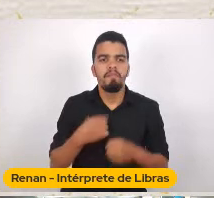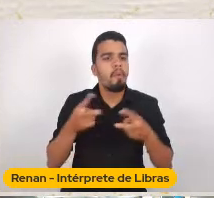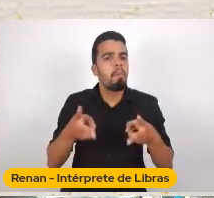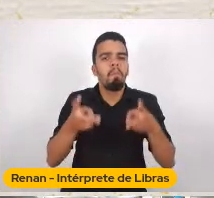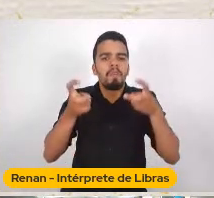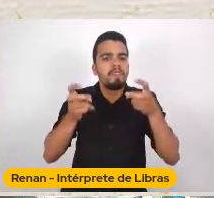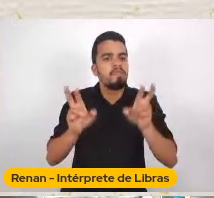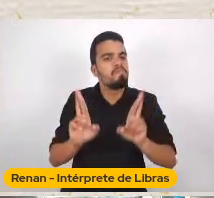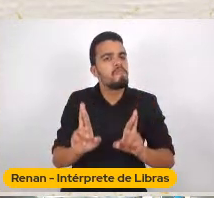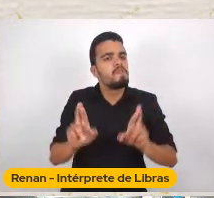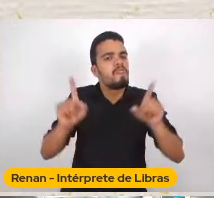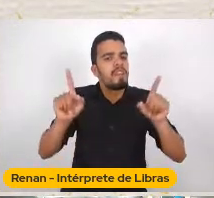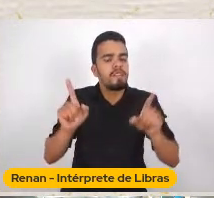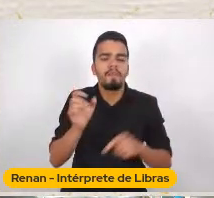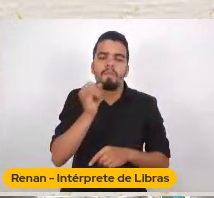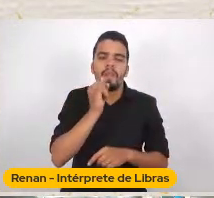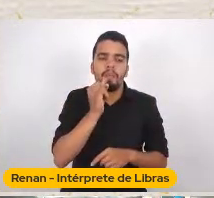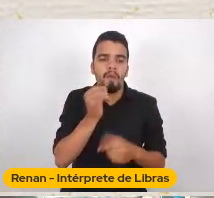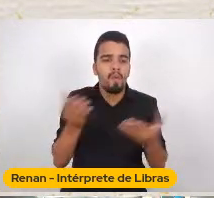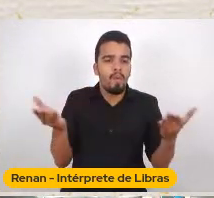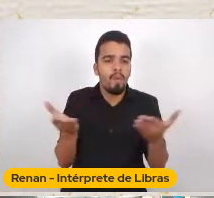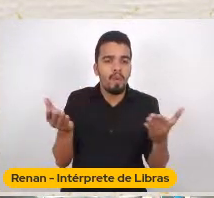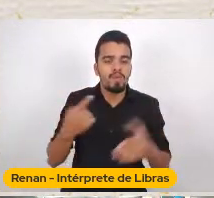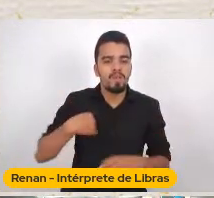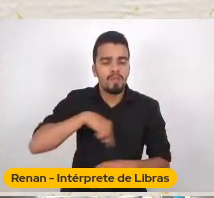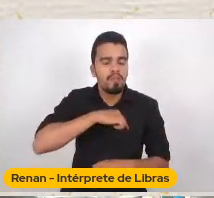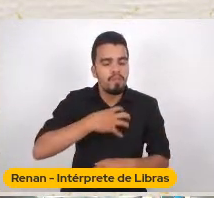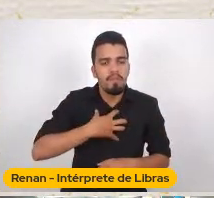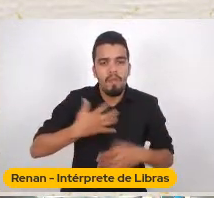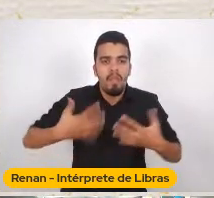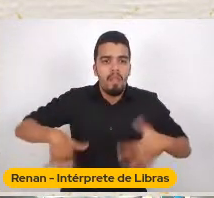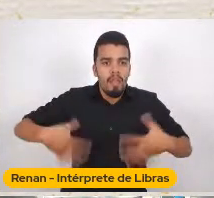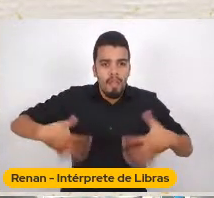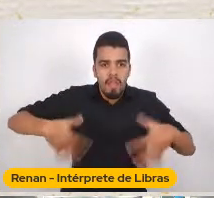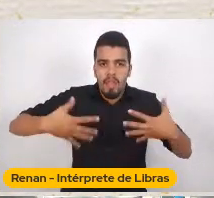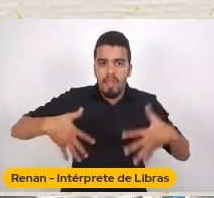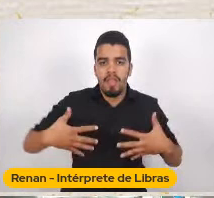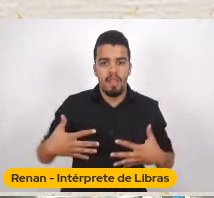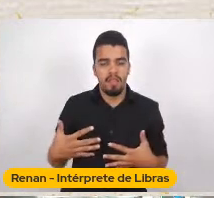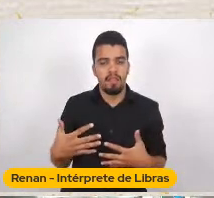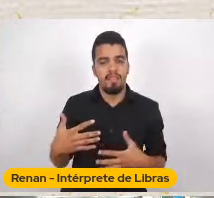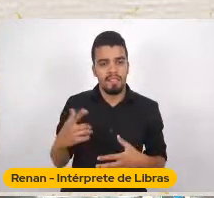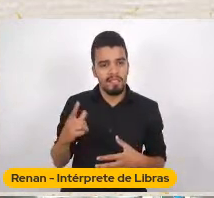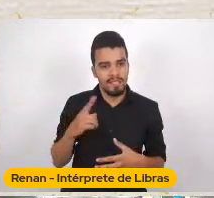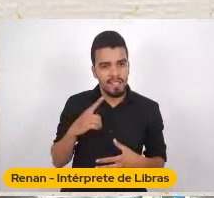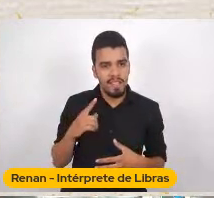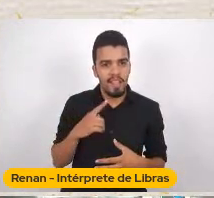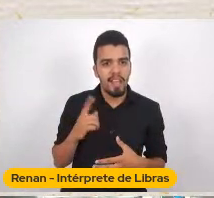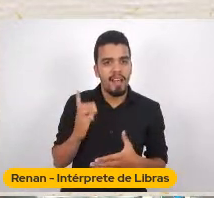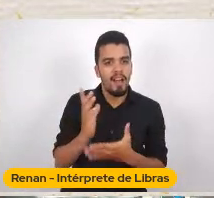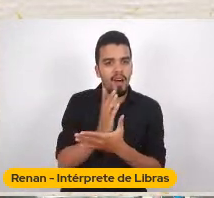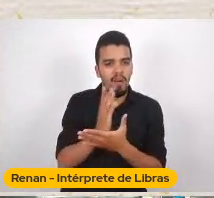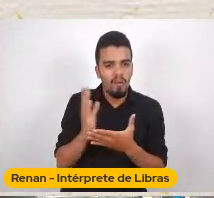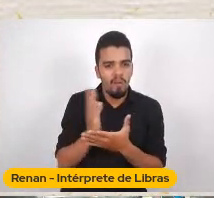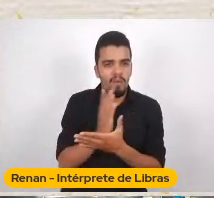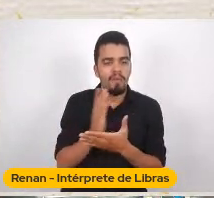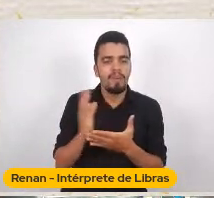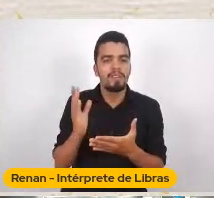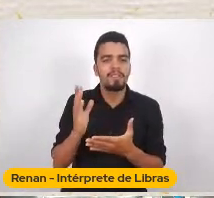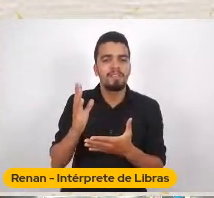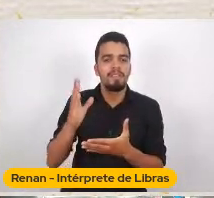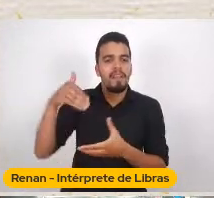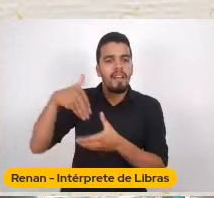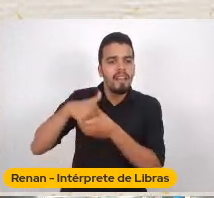que hoje Nos apavora Do que hoje Ganha eleições Do que hoje Condena pessoas Do que hoje